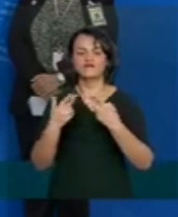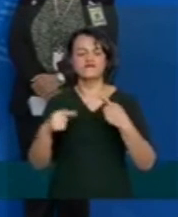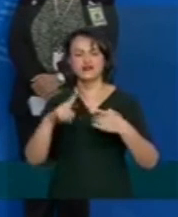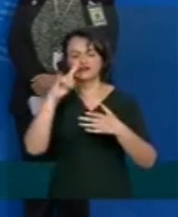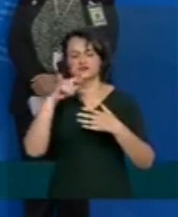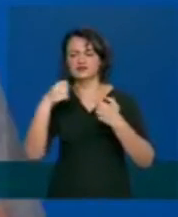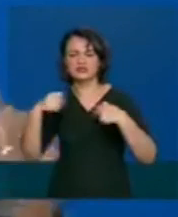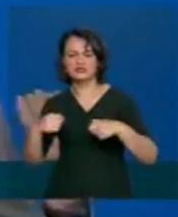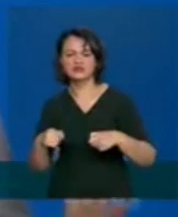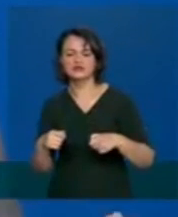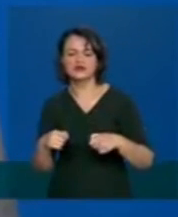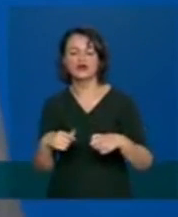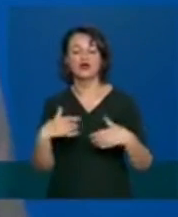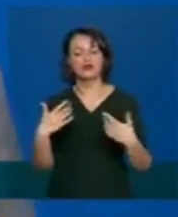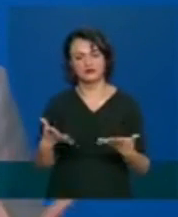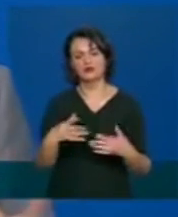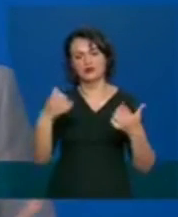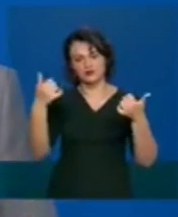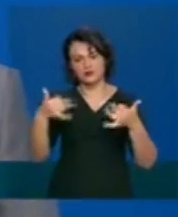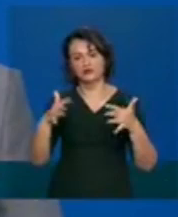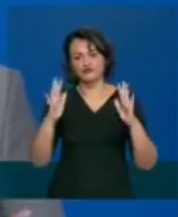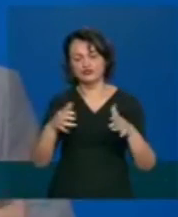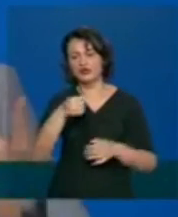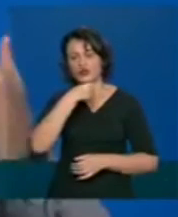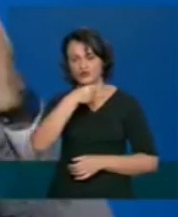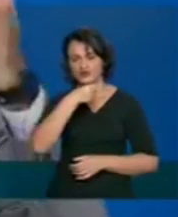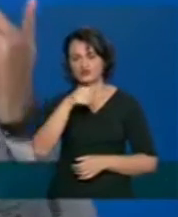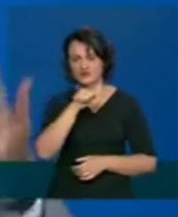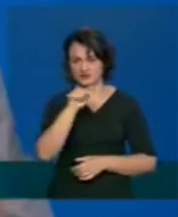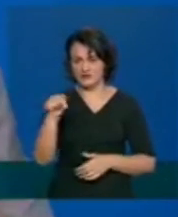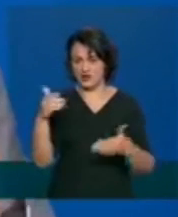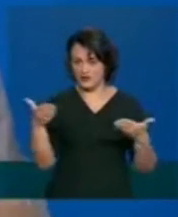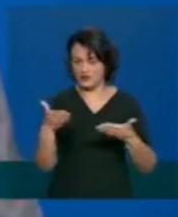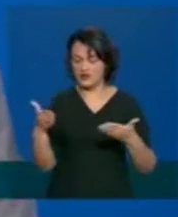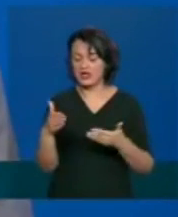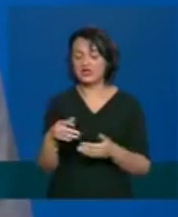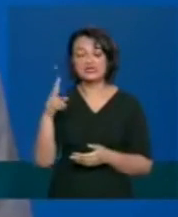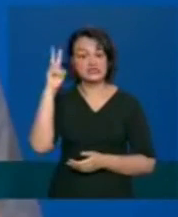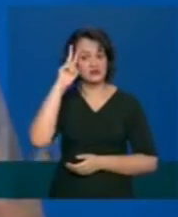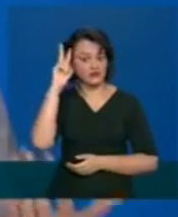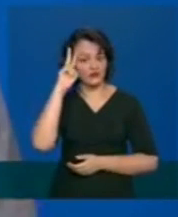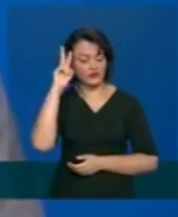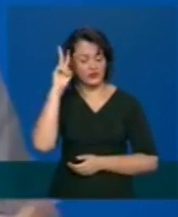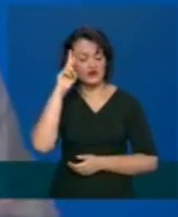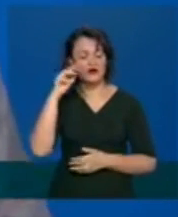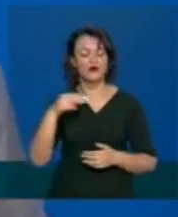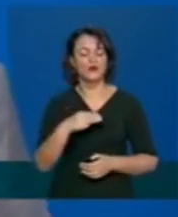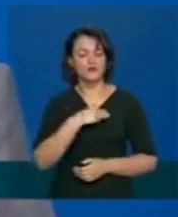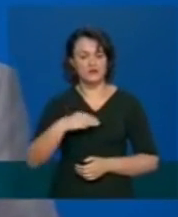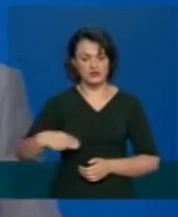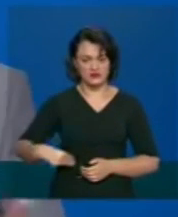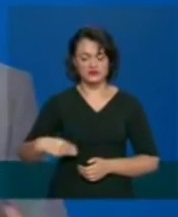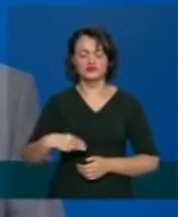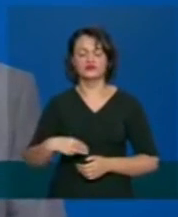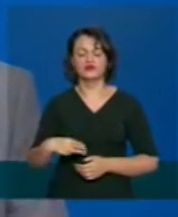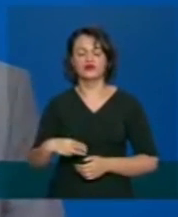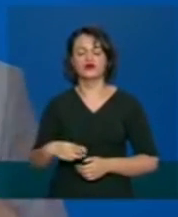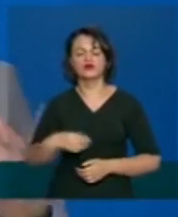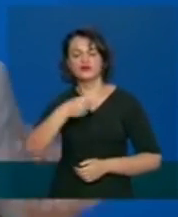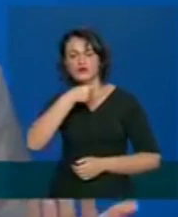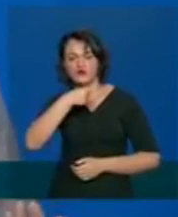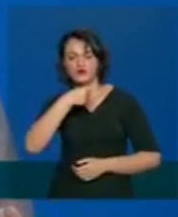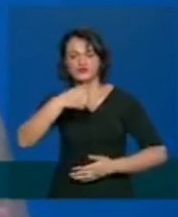ser anunciadas então conforme já foi falado na coletiva dessa semana está previsto para segunda-feira que o ministro anuncie na